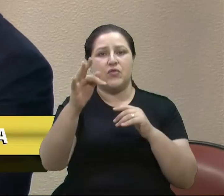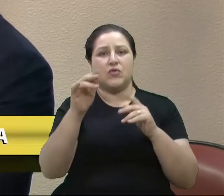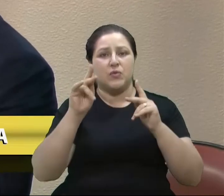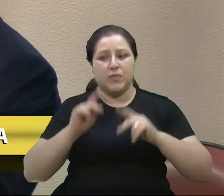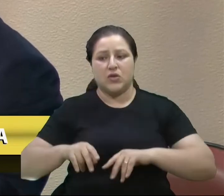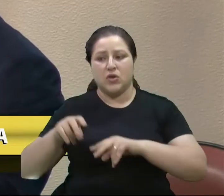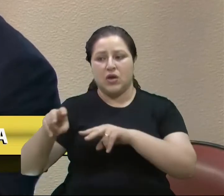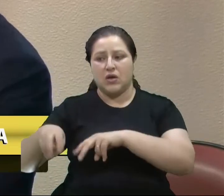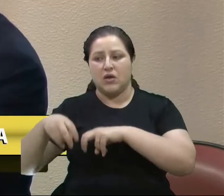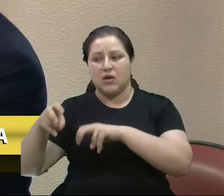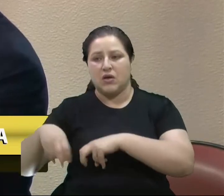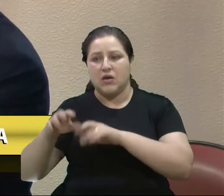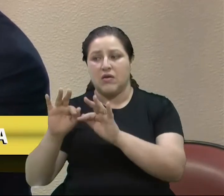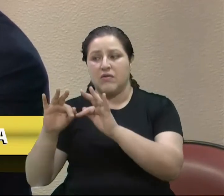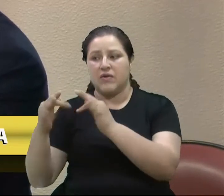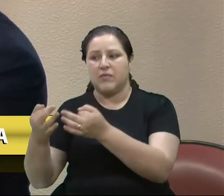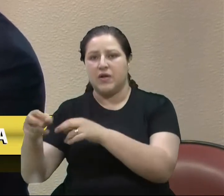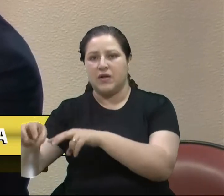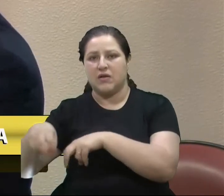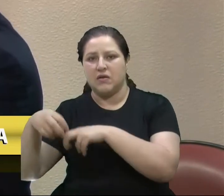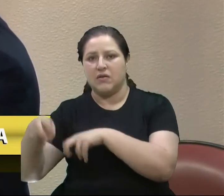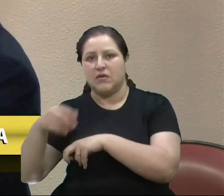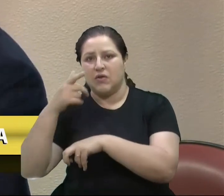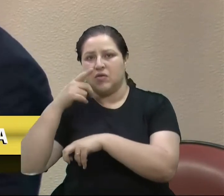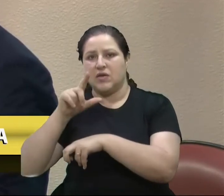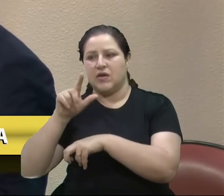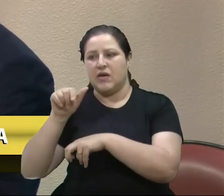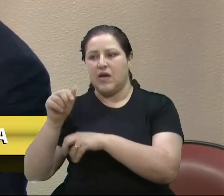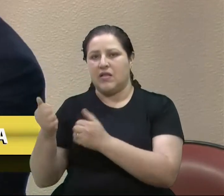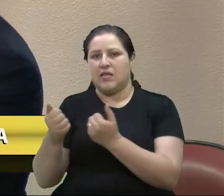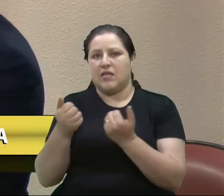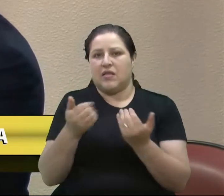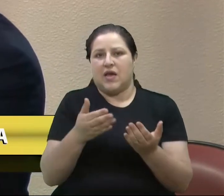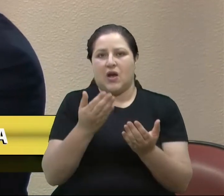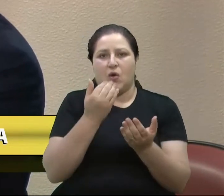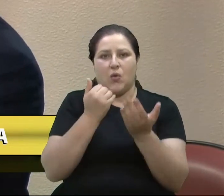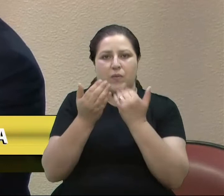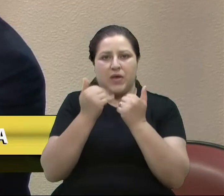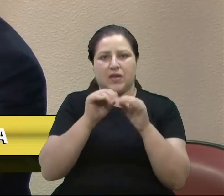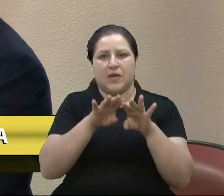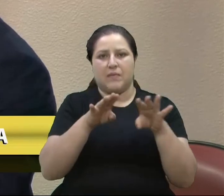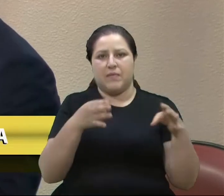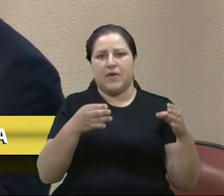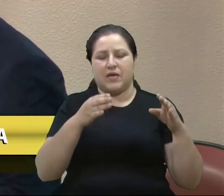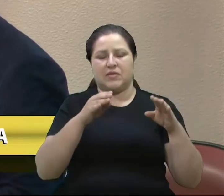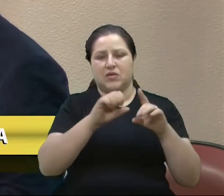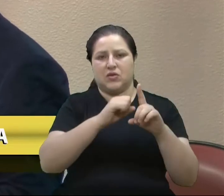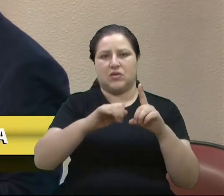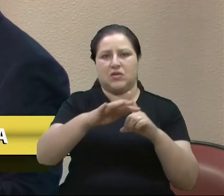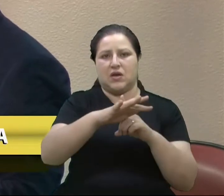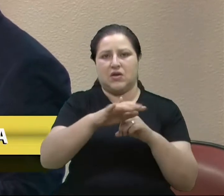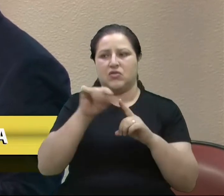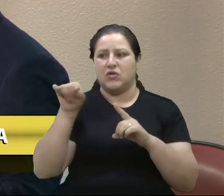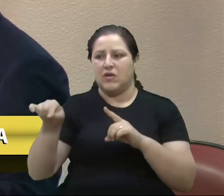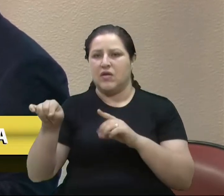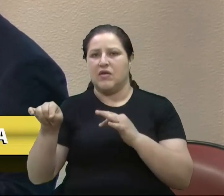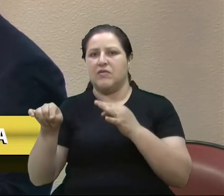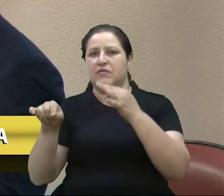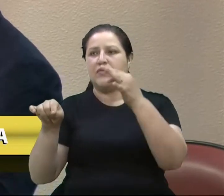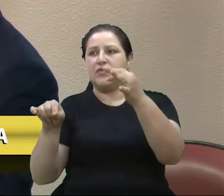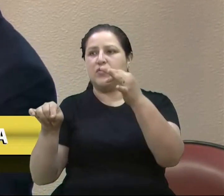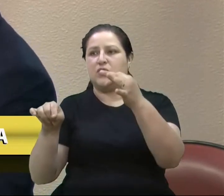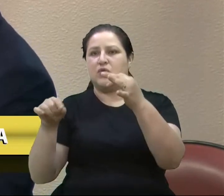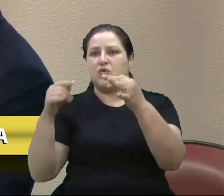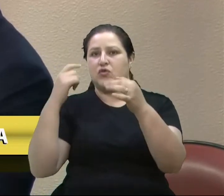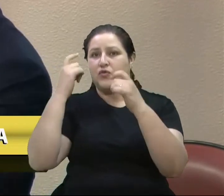digo, que vive de agricultura familiar, que é o que coloca a comida na mesa no futuro, diante de todas essas dificuldades que estão apontando